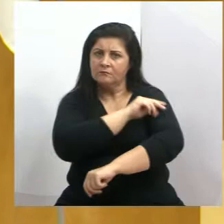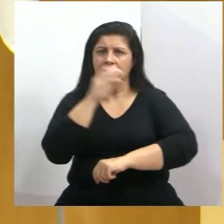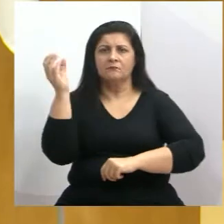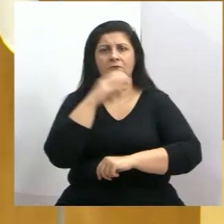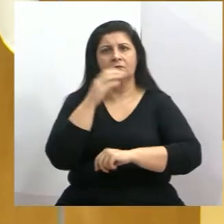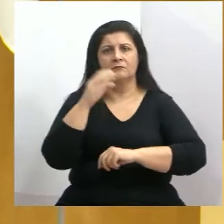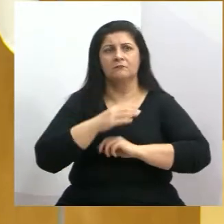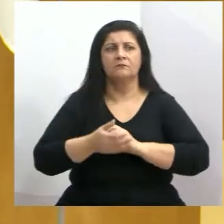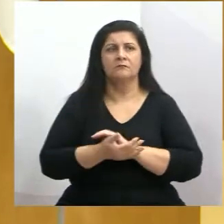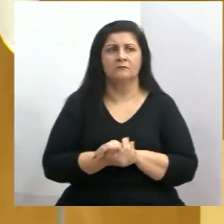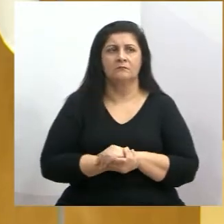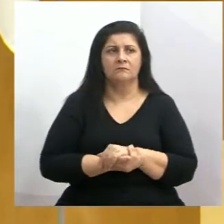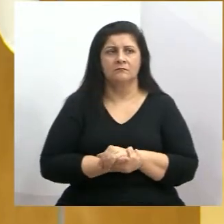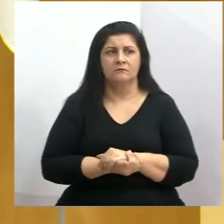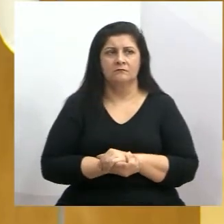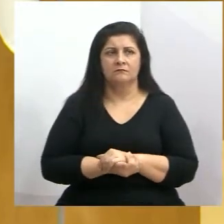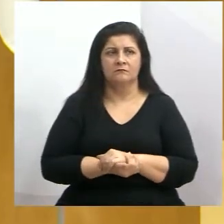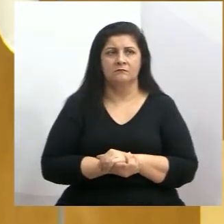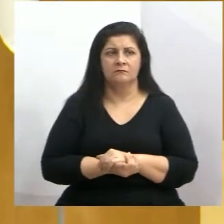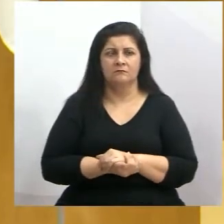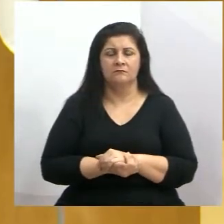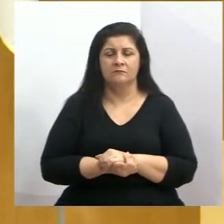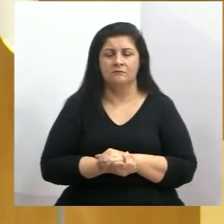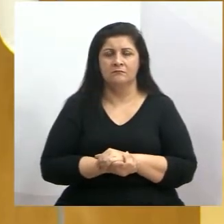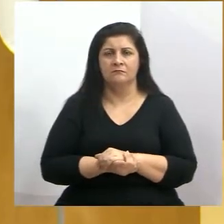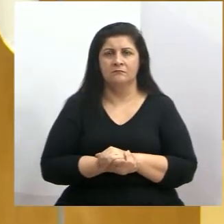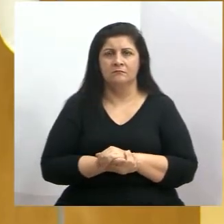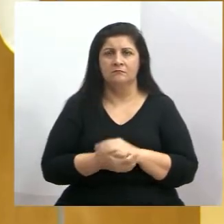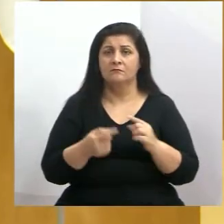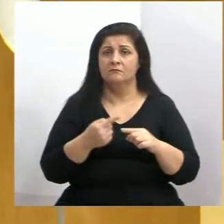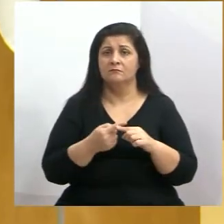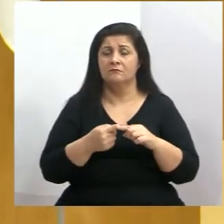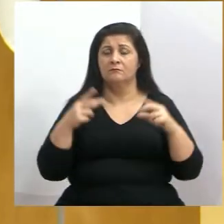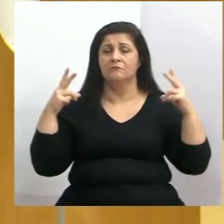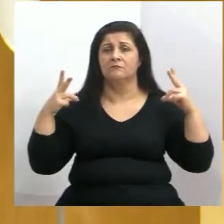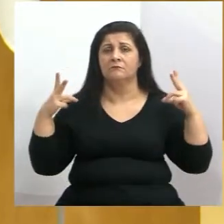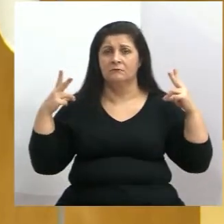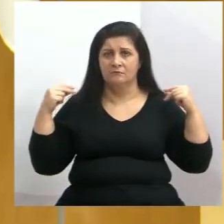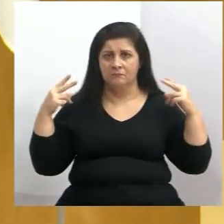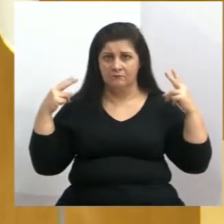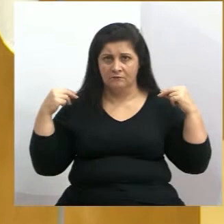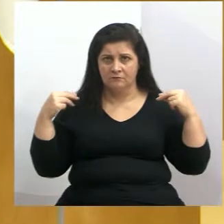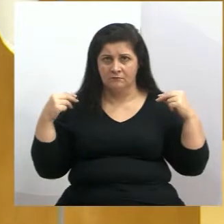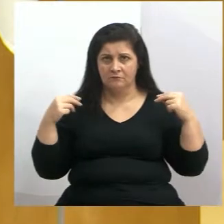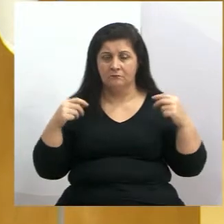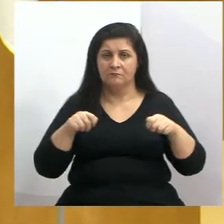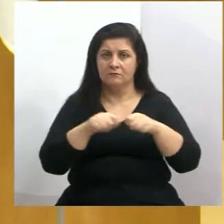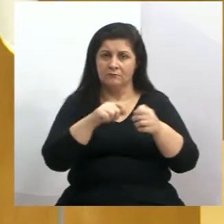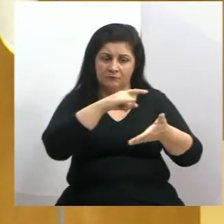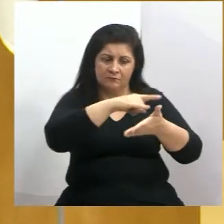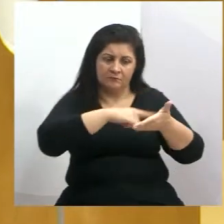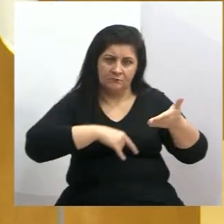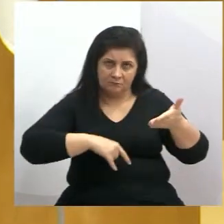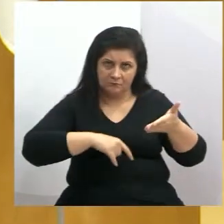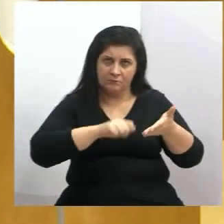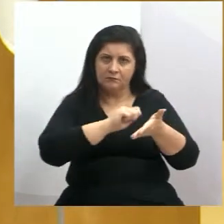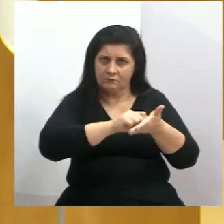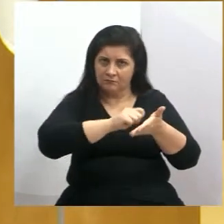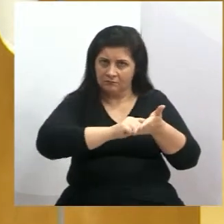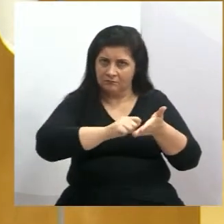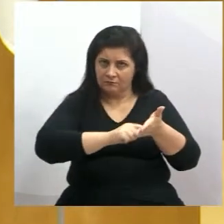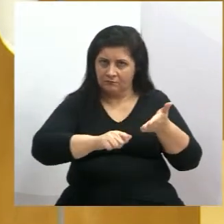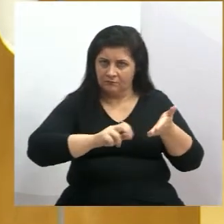mais rápido possível. Os motoristas fazendo aí a inscrição aí no formulário, preenchendo o